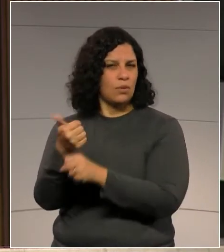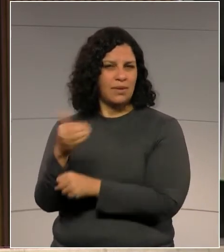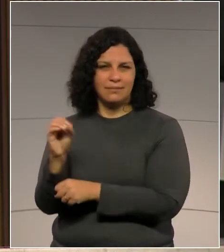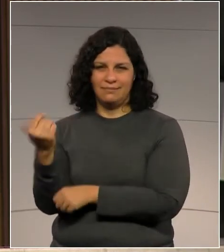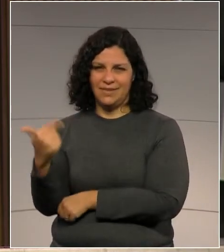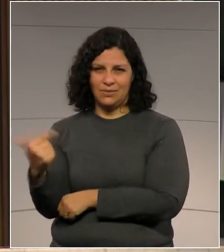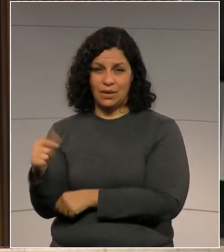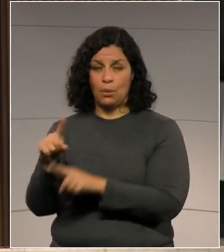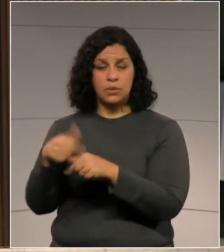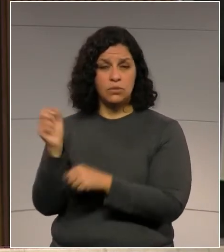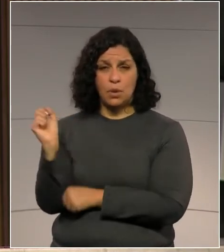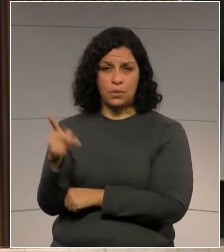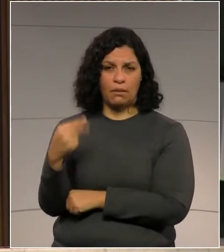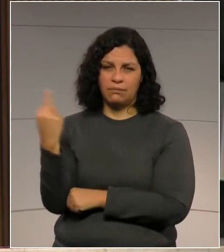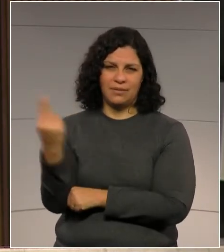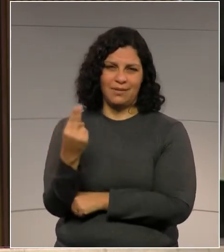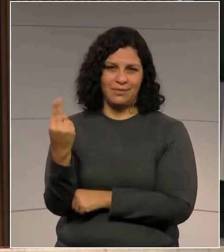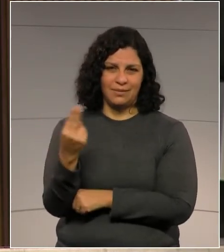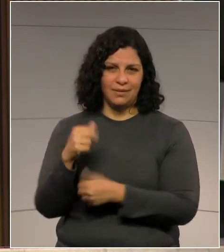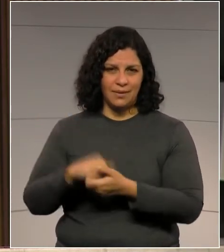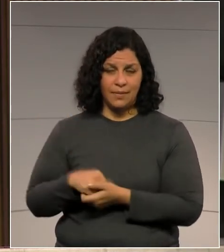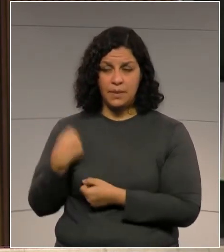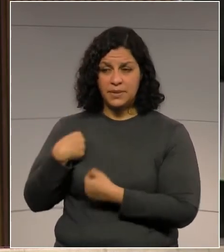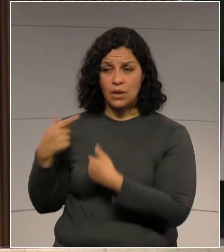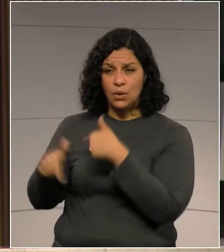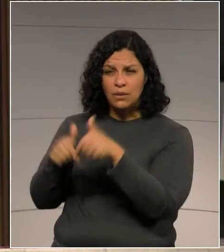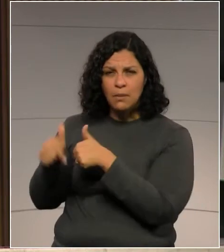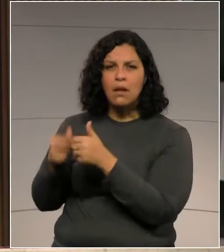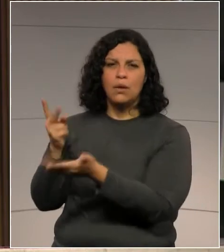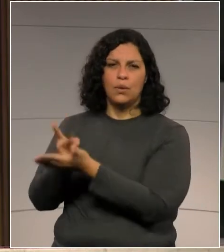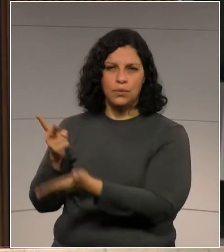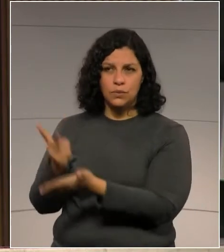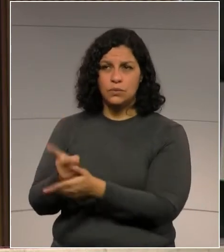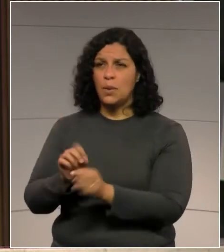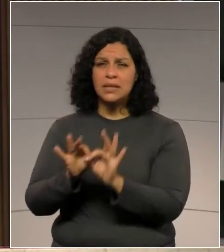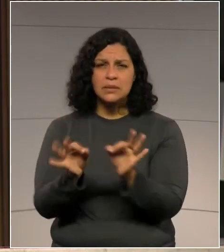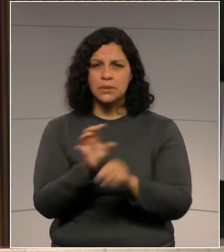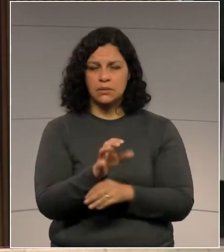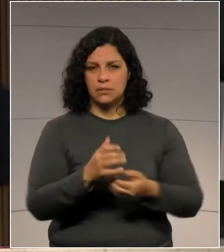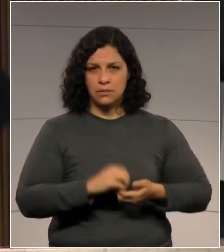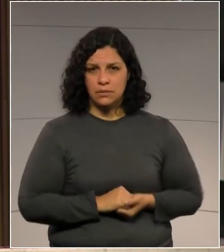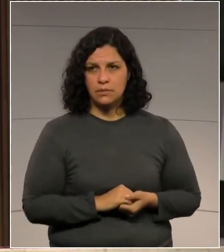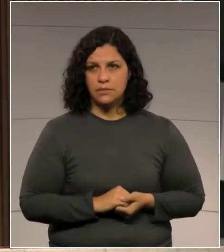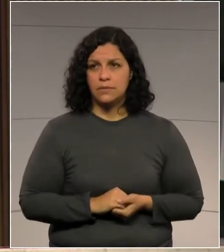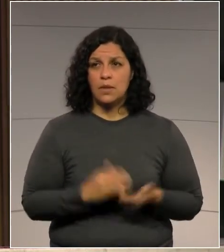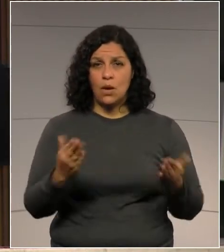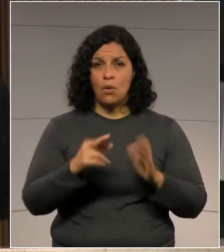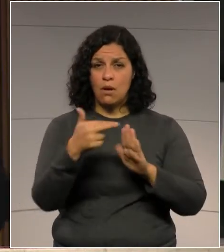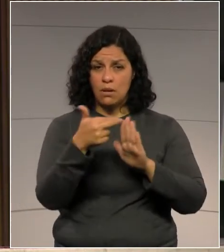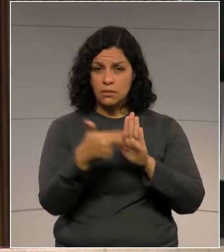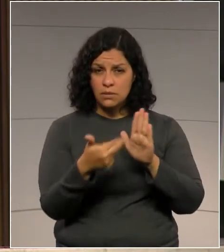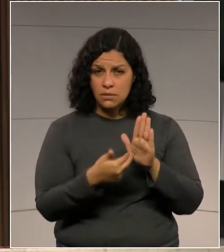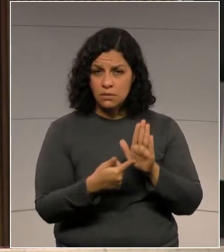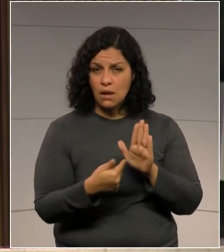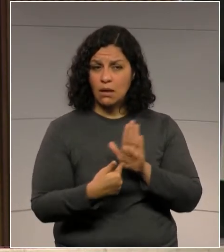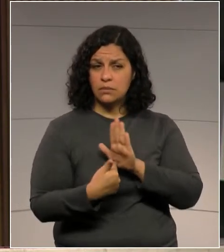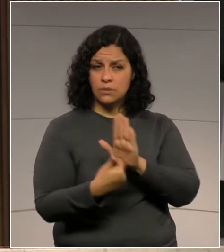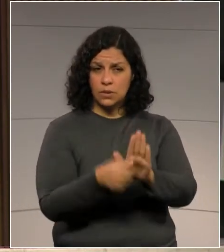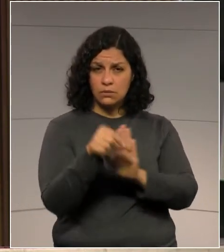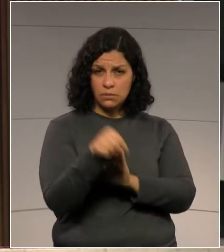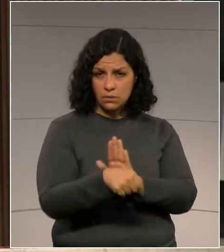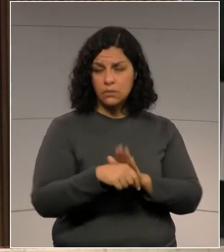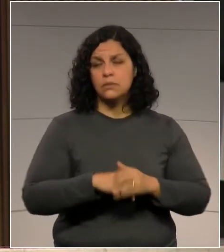Não pode se aposentar. Então, não é simples assim. Essas regras colocadas aqui,